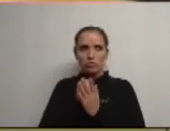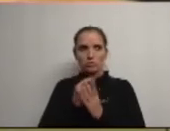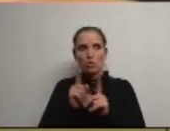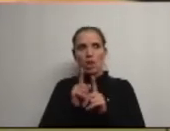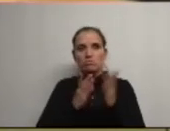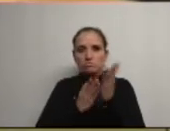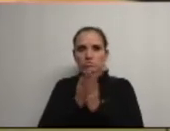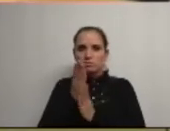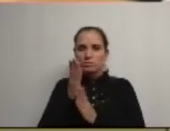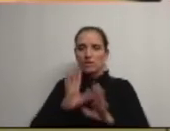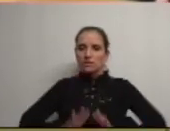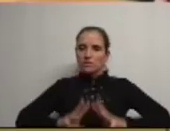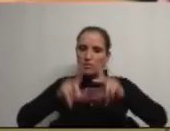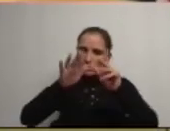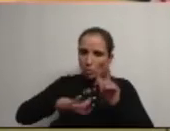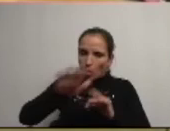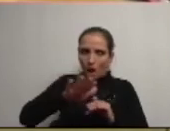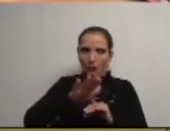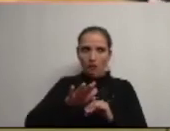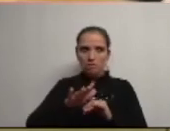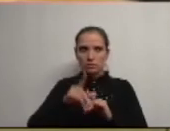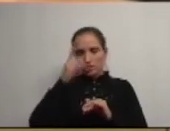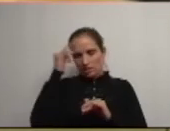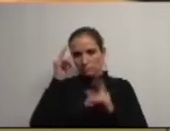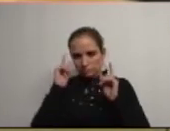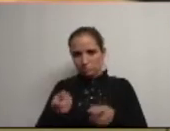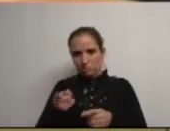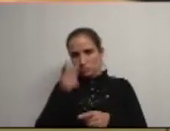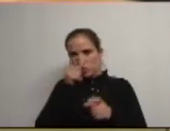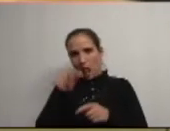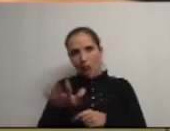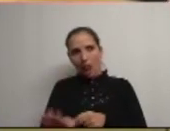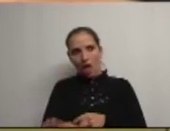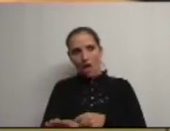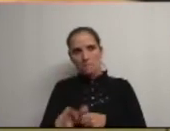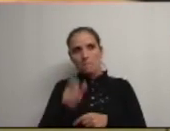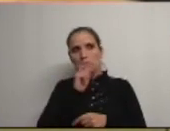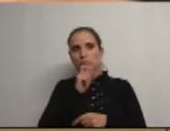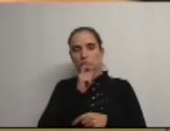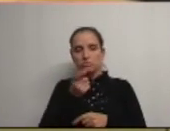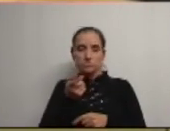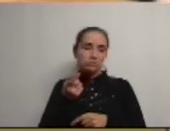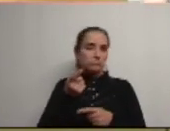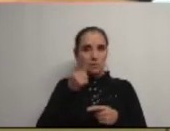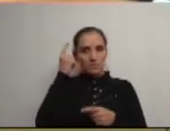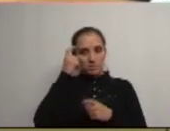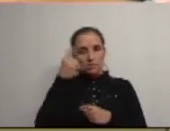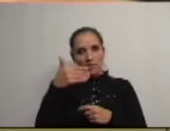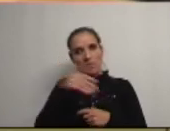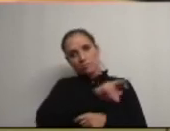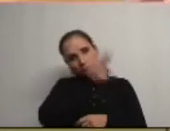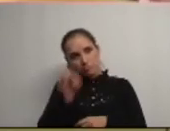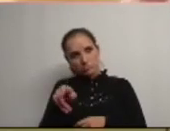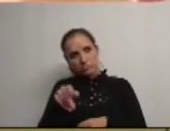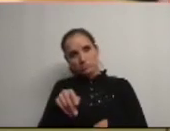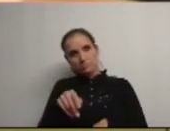sentido do desenvolvimento local de iniciativas das pessoas que estão lá para que possam ou que pensam em colocar-se lá